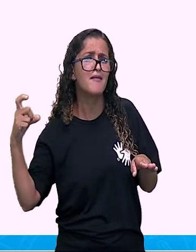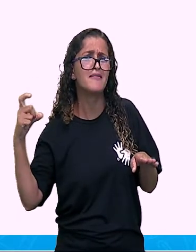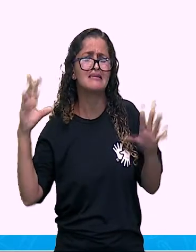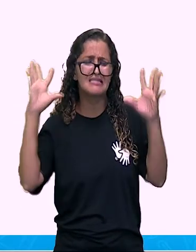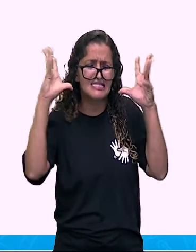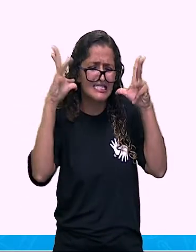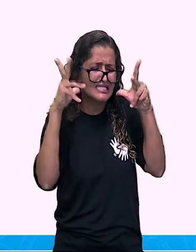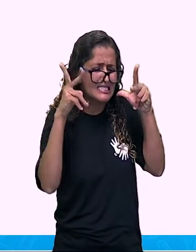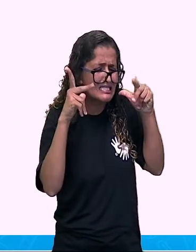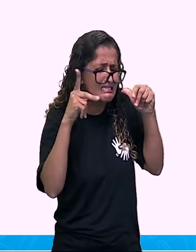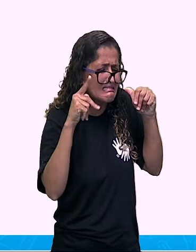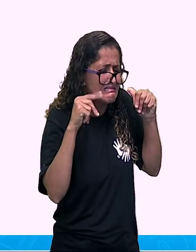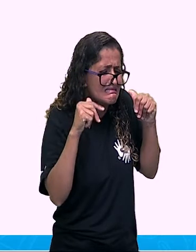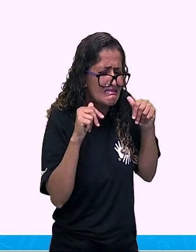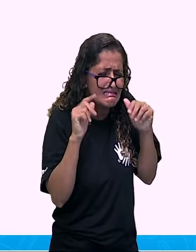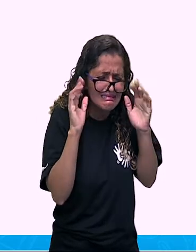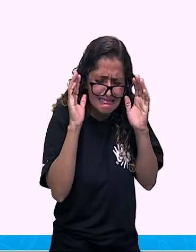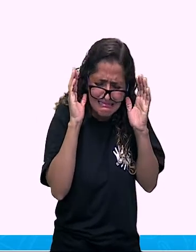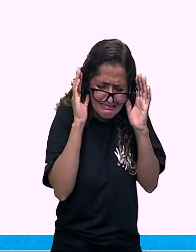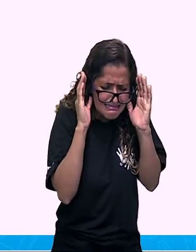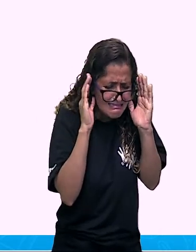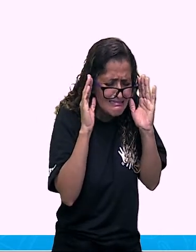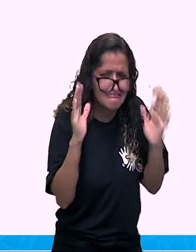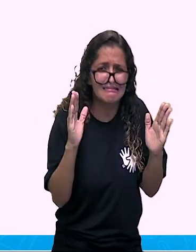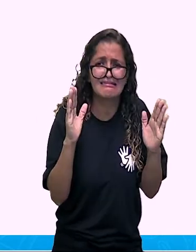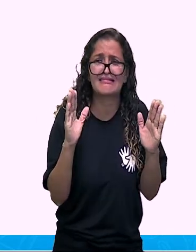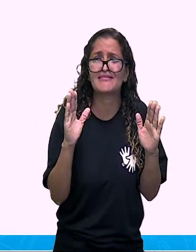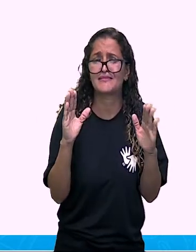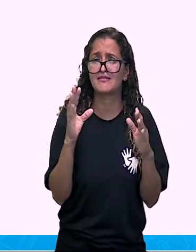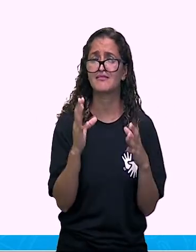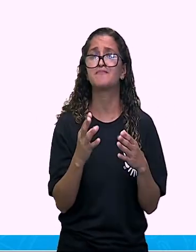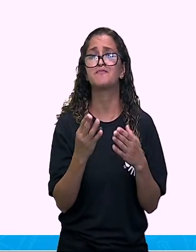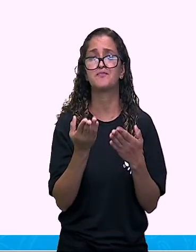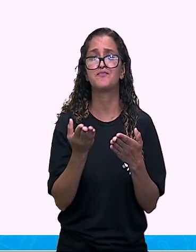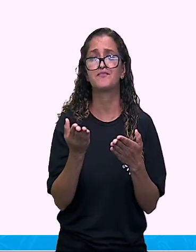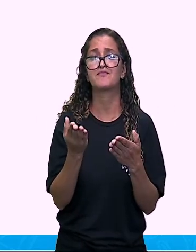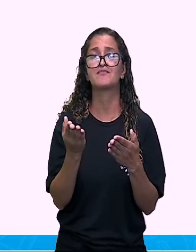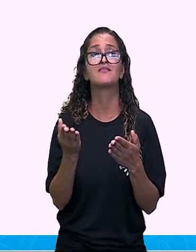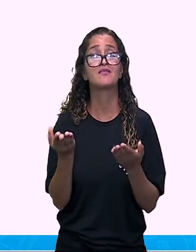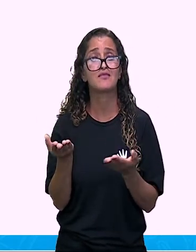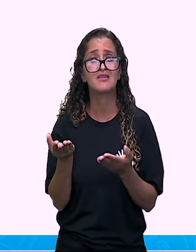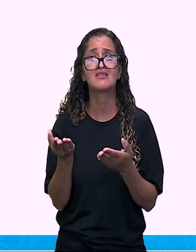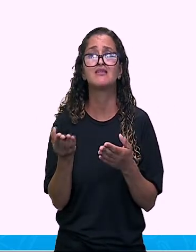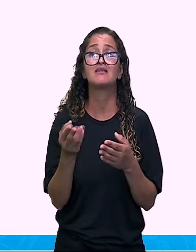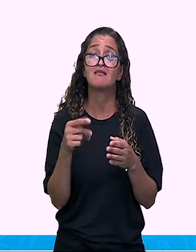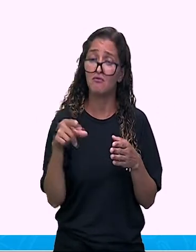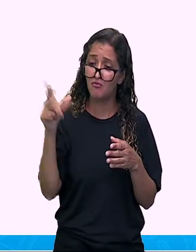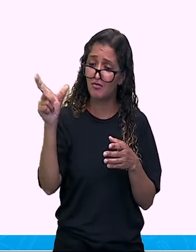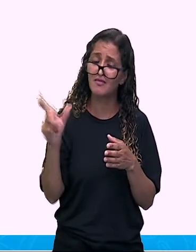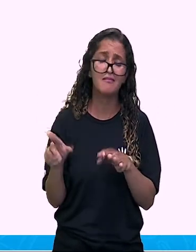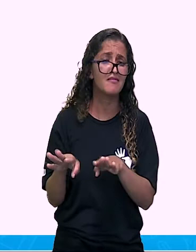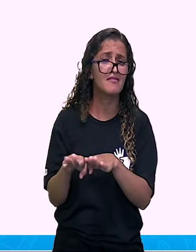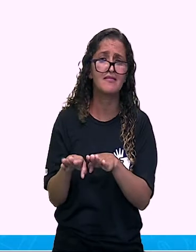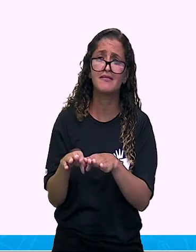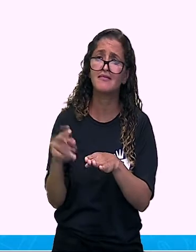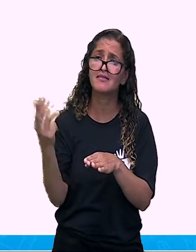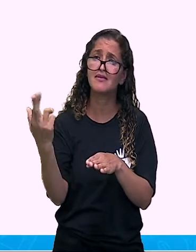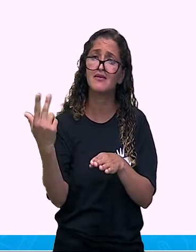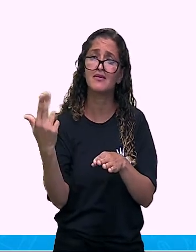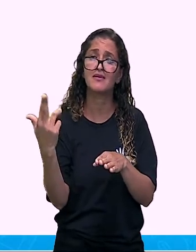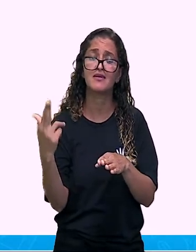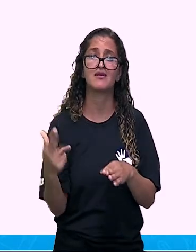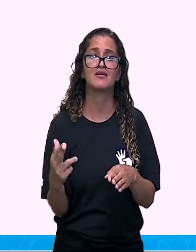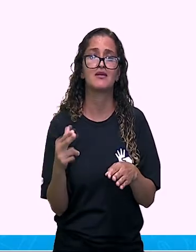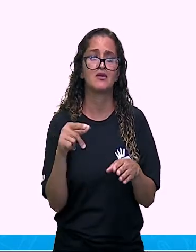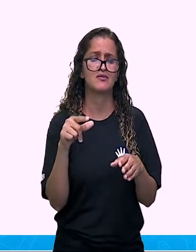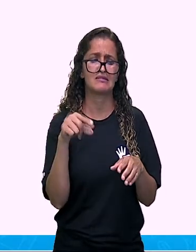som, né? Barulho, estrondoso, foguetes. E até mesmo os seres humanos. Quando você